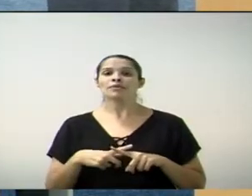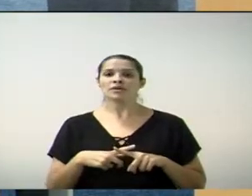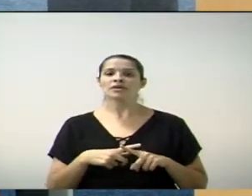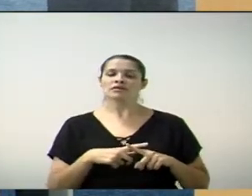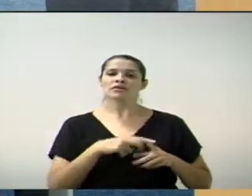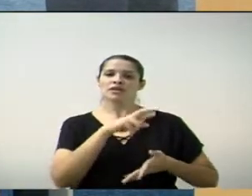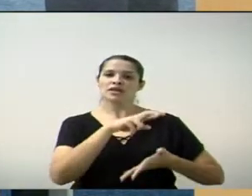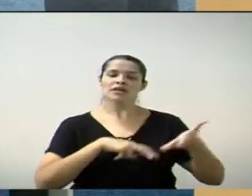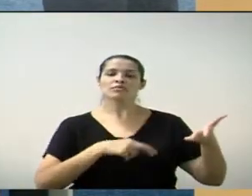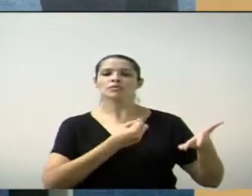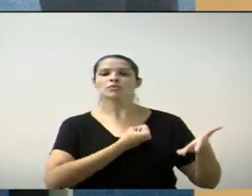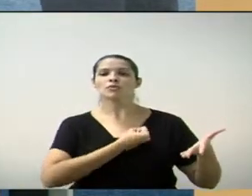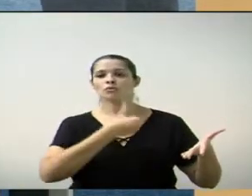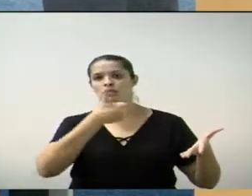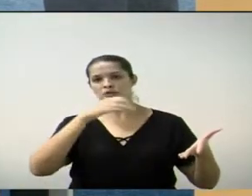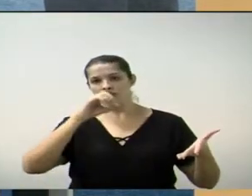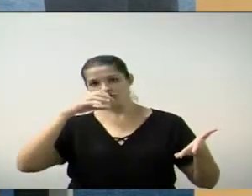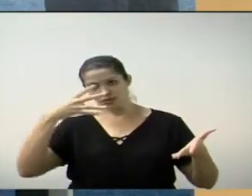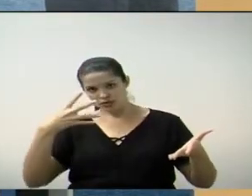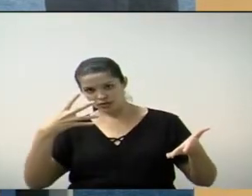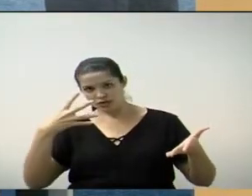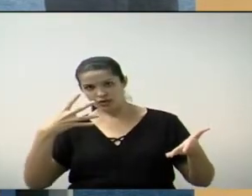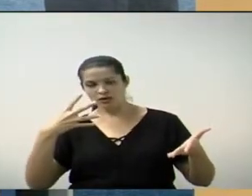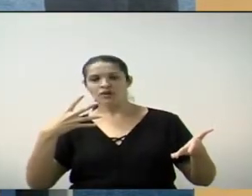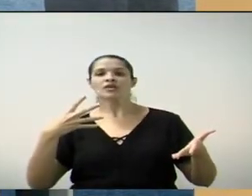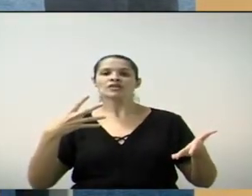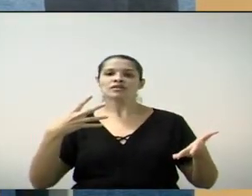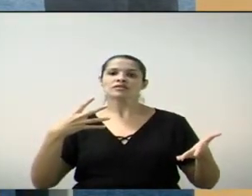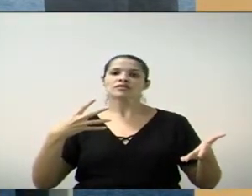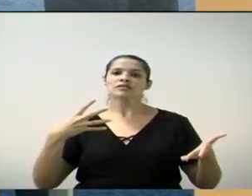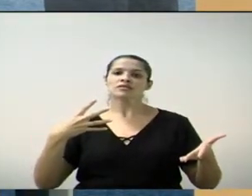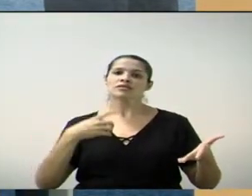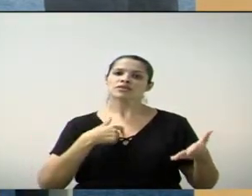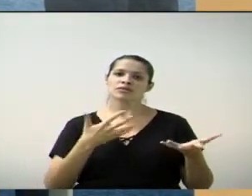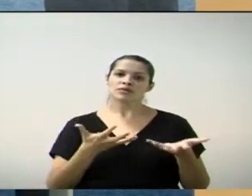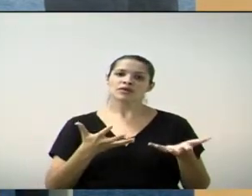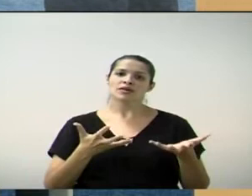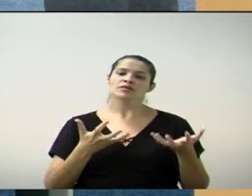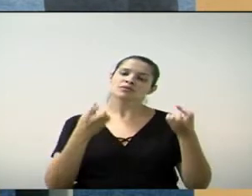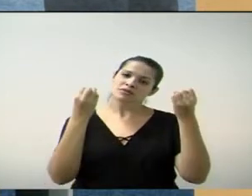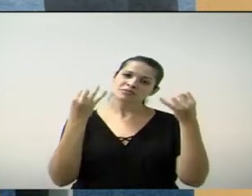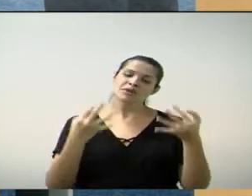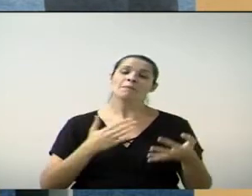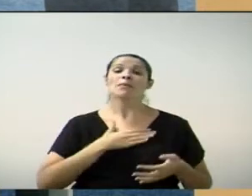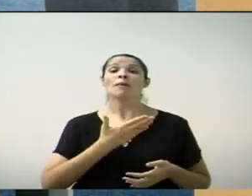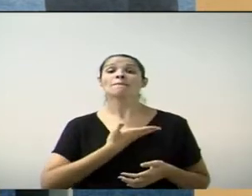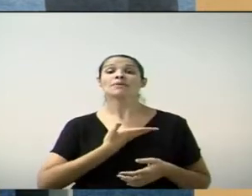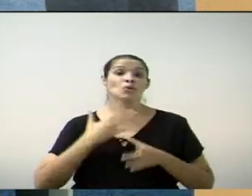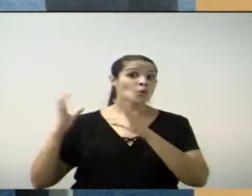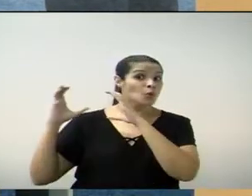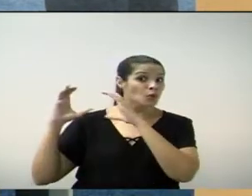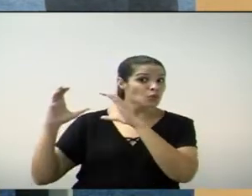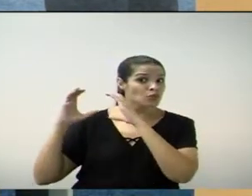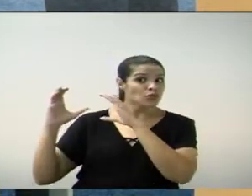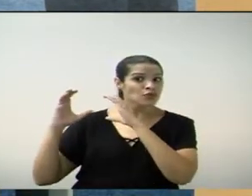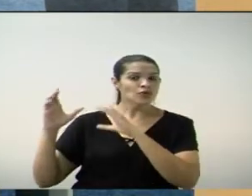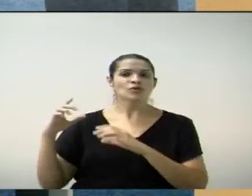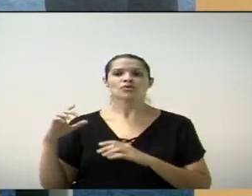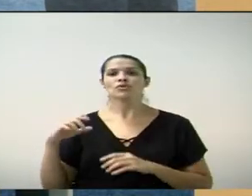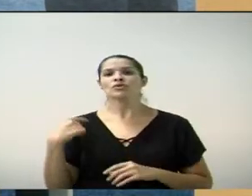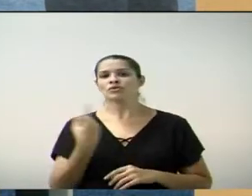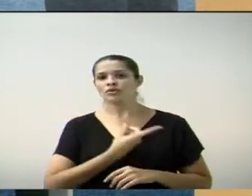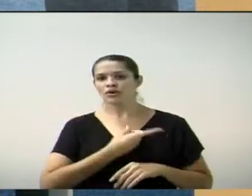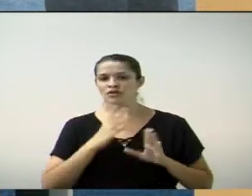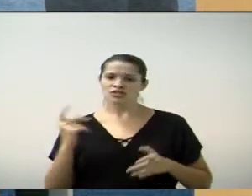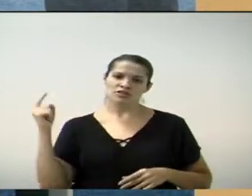104 e também ter a liberdade de citar o meu colega José Coco, que estivemos presentes